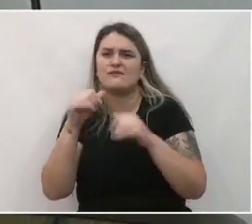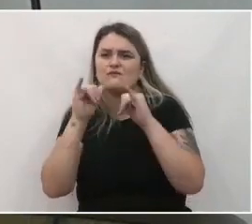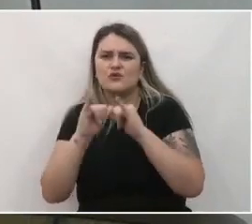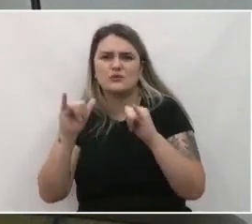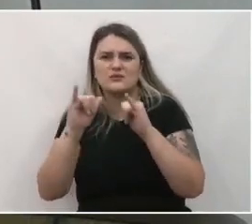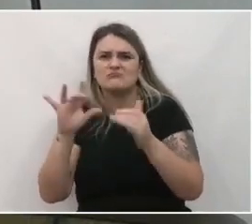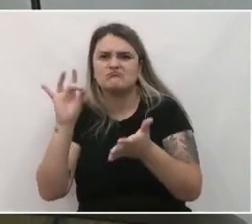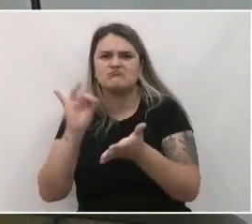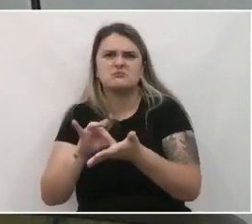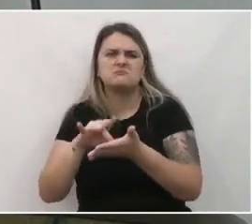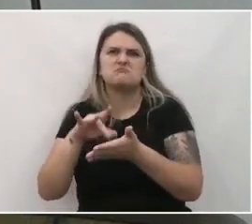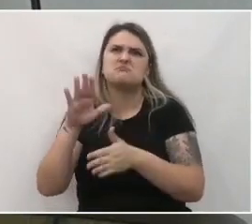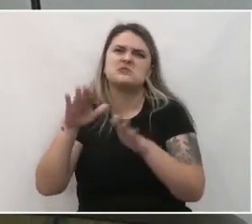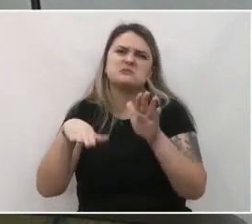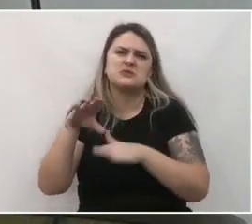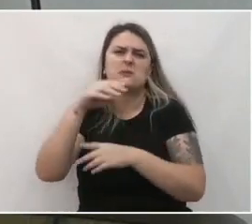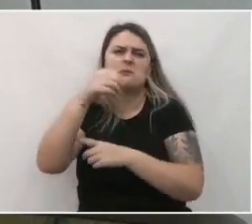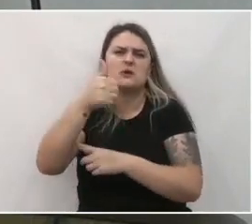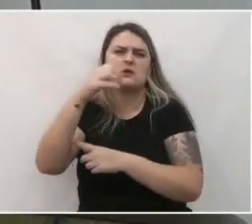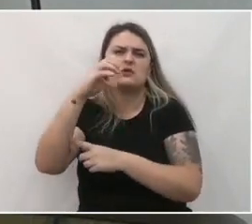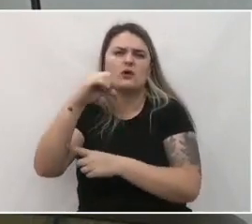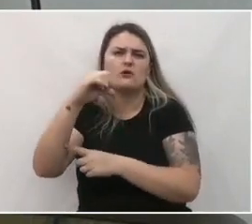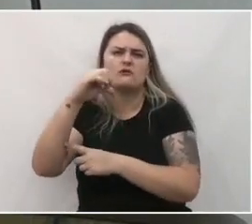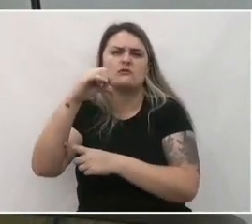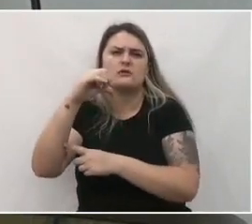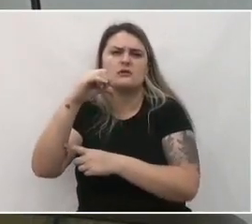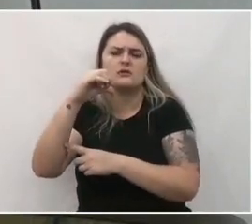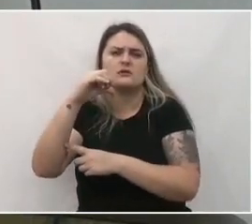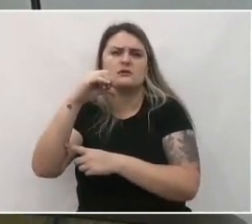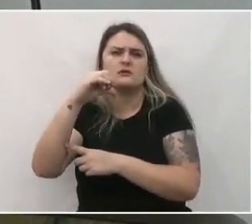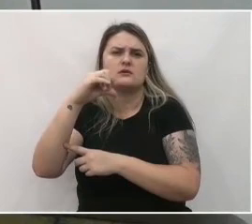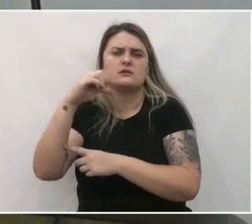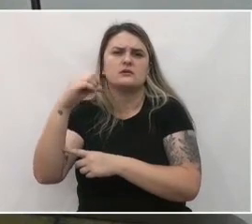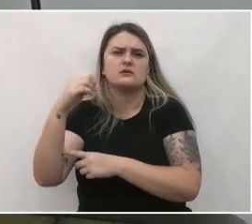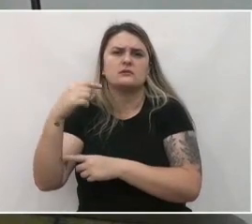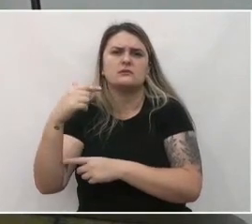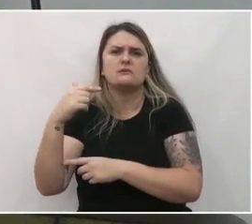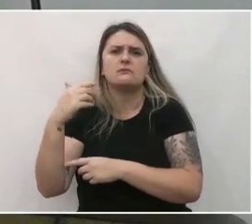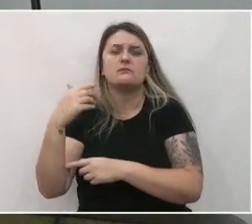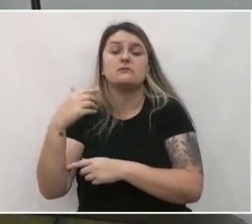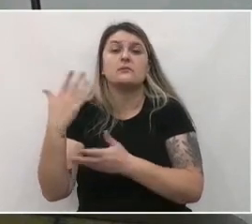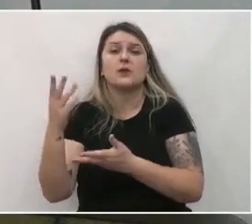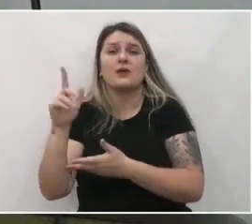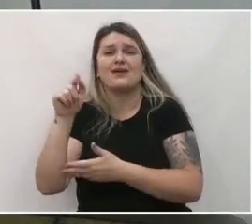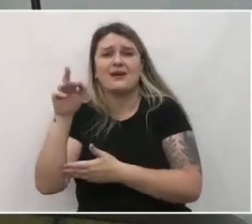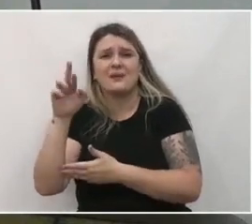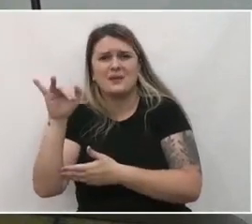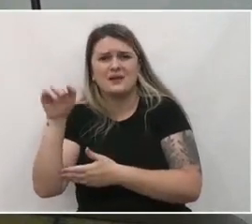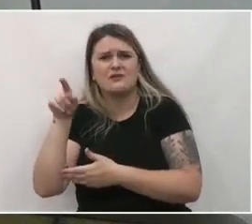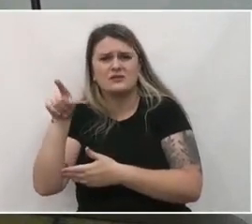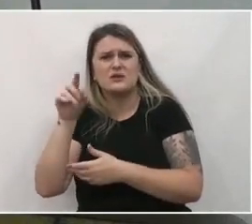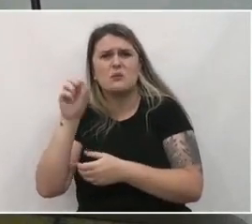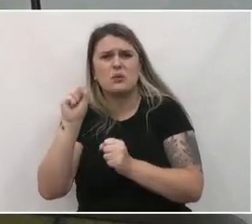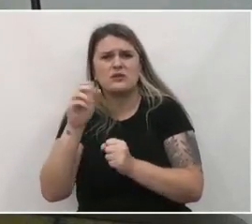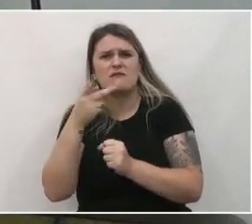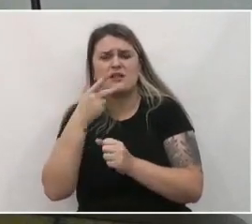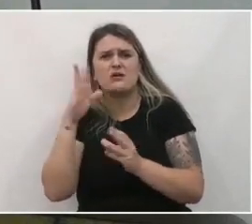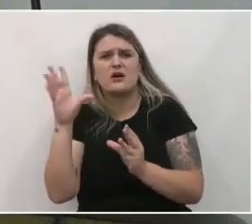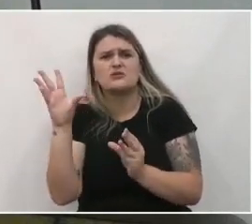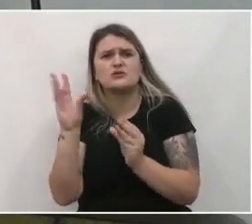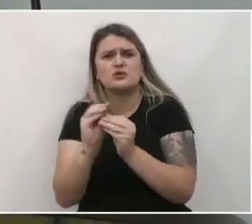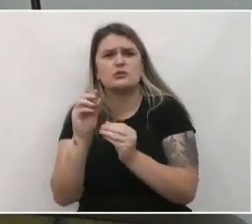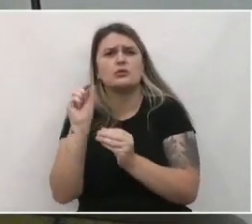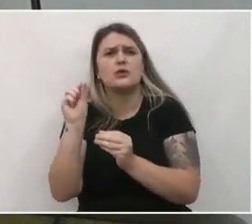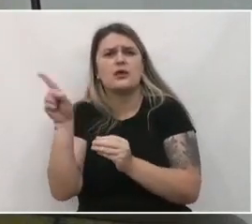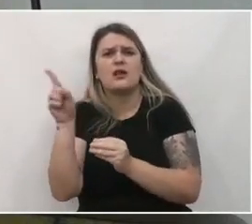feitas em um levantamento em 1998. Gabriela? Oi. Você pode fazer um resumo do que o rapaz